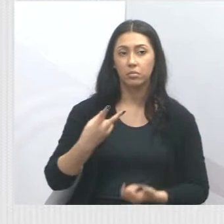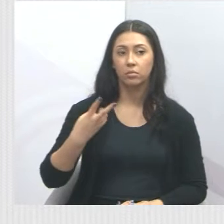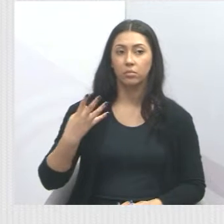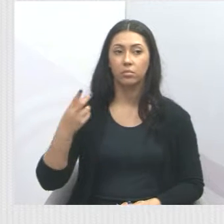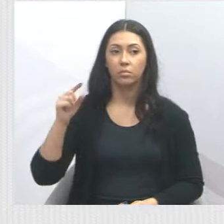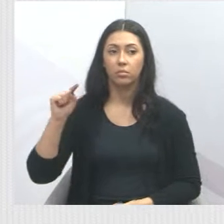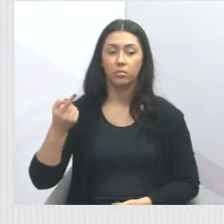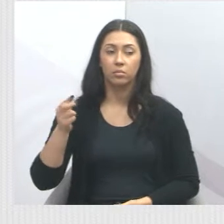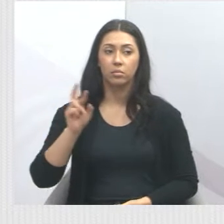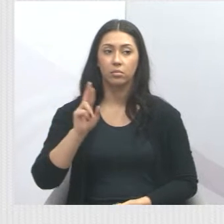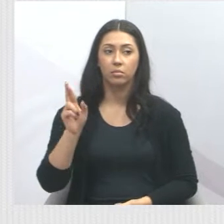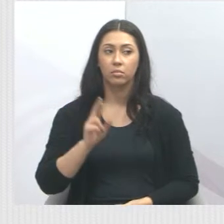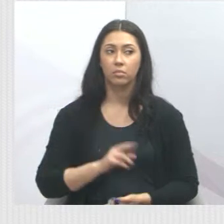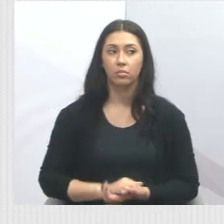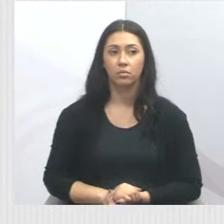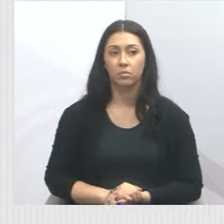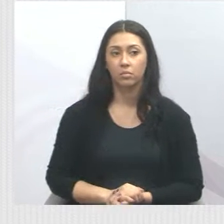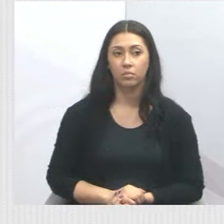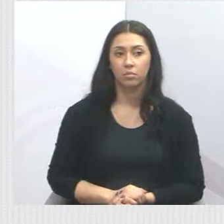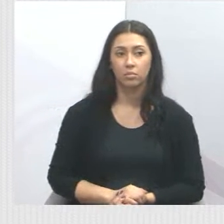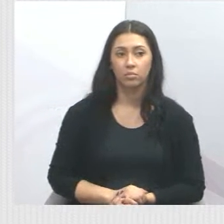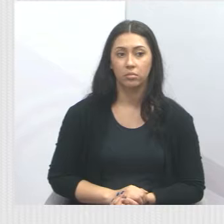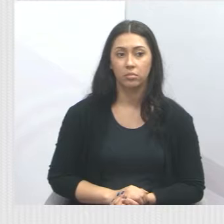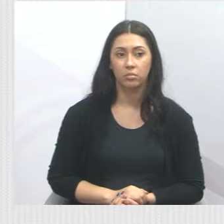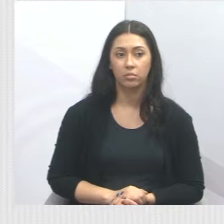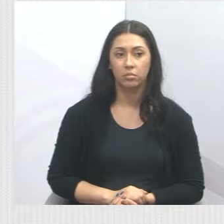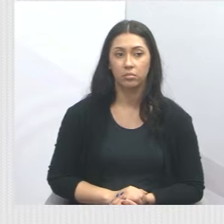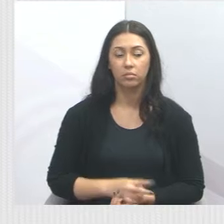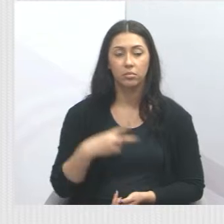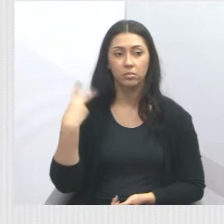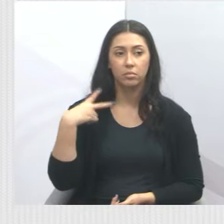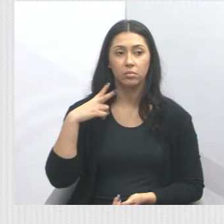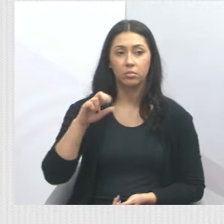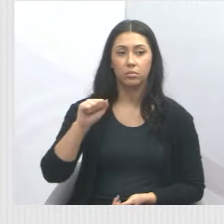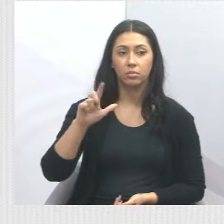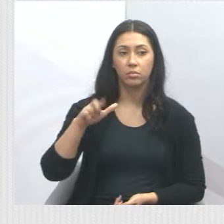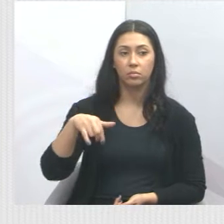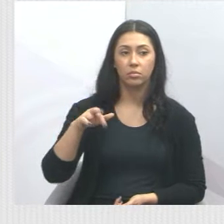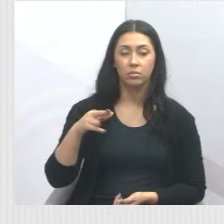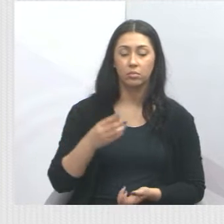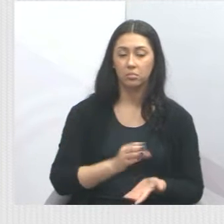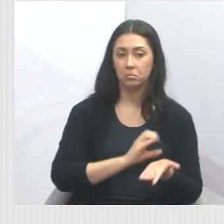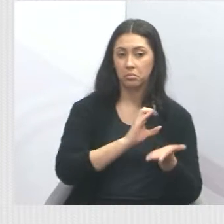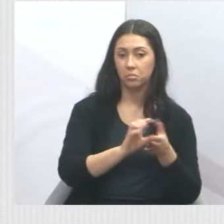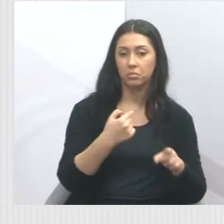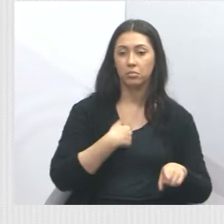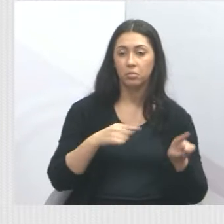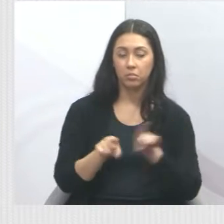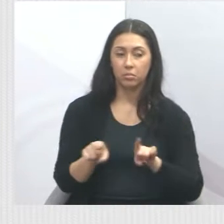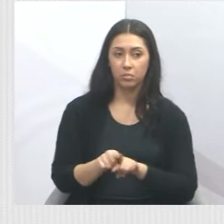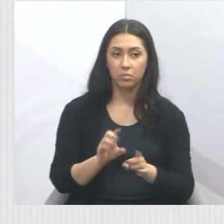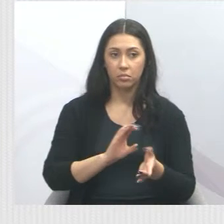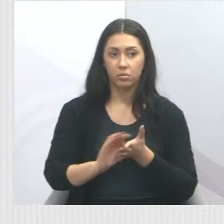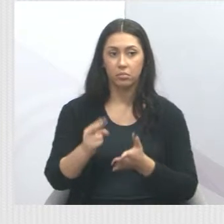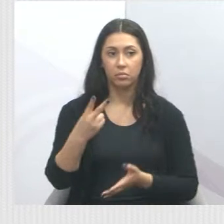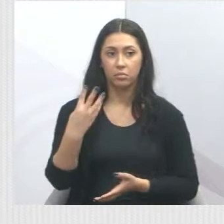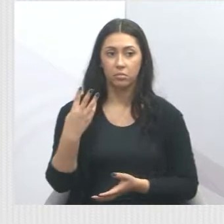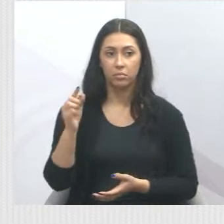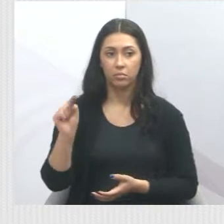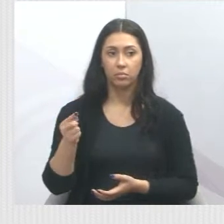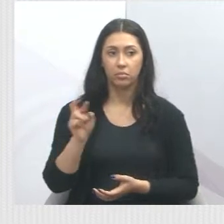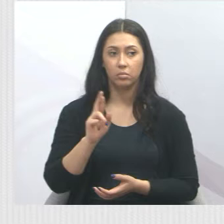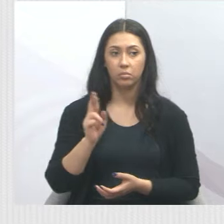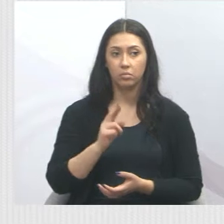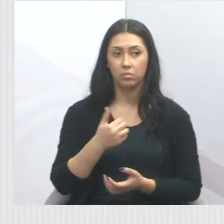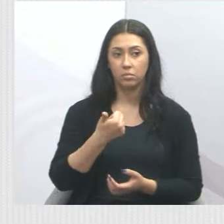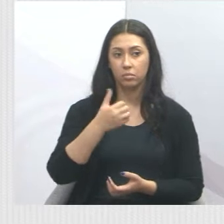fiz uma parceria com o vereador Valmir do Meia Lua, Valmir mandou um recurso e eu também estou mandando, R$ 24 mil e R 10